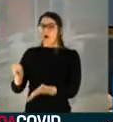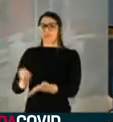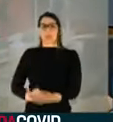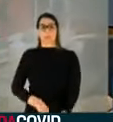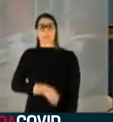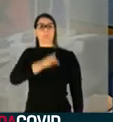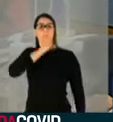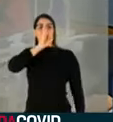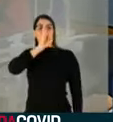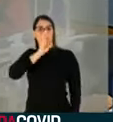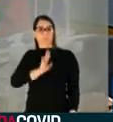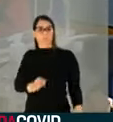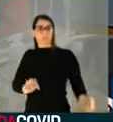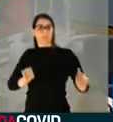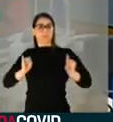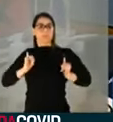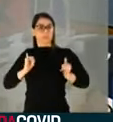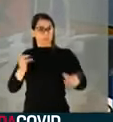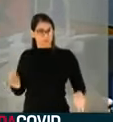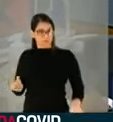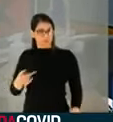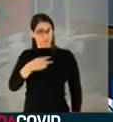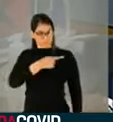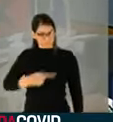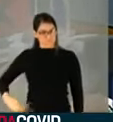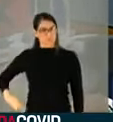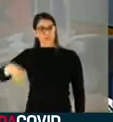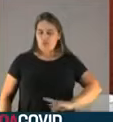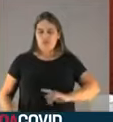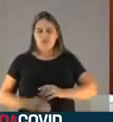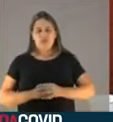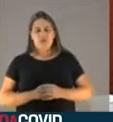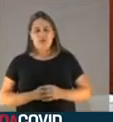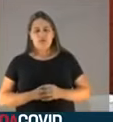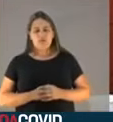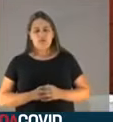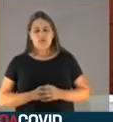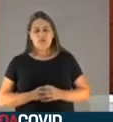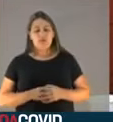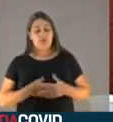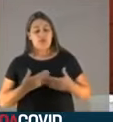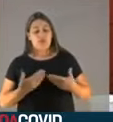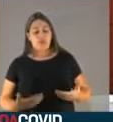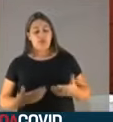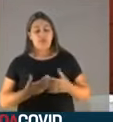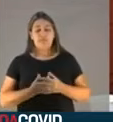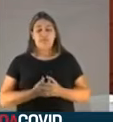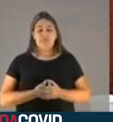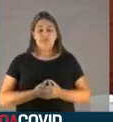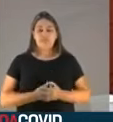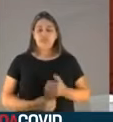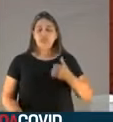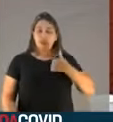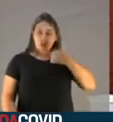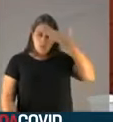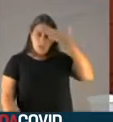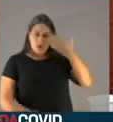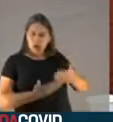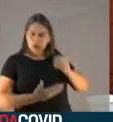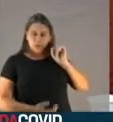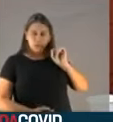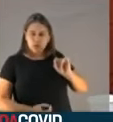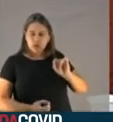omissão do governo do presidente Bolsonaro. E neste sentido, eu tenho certeza